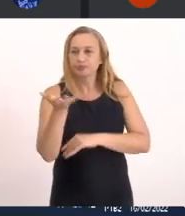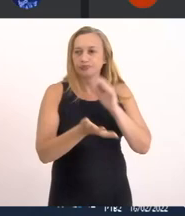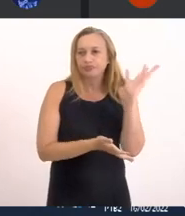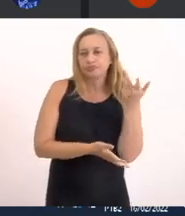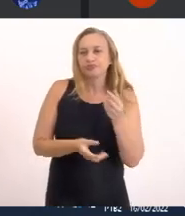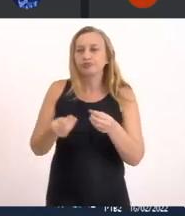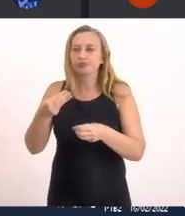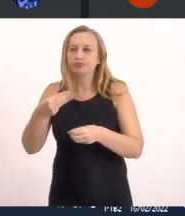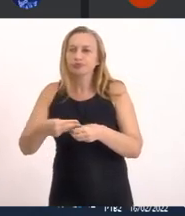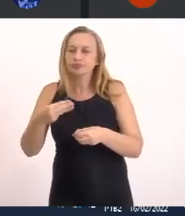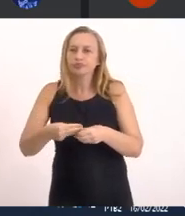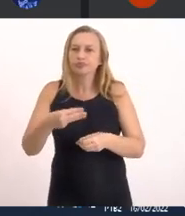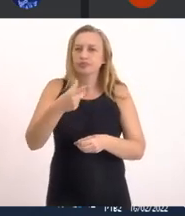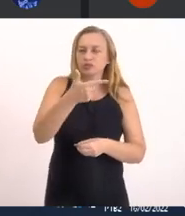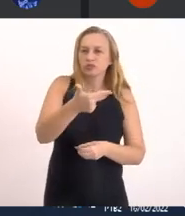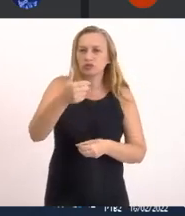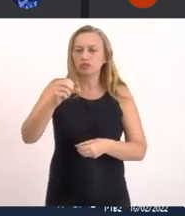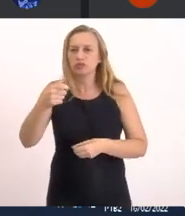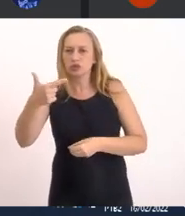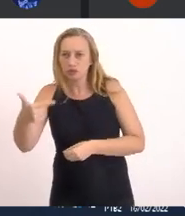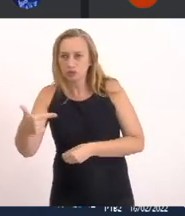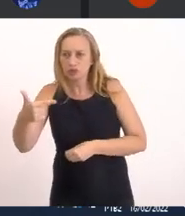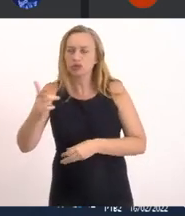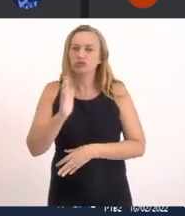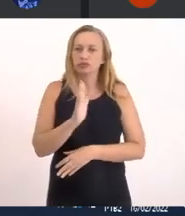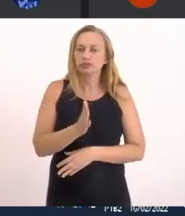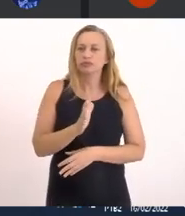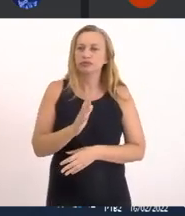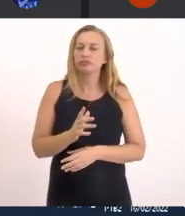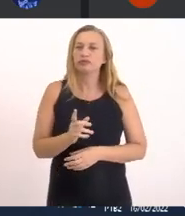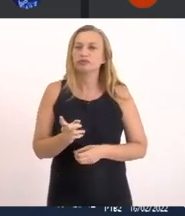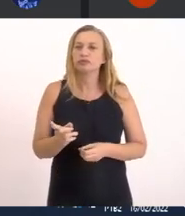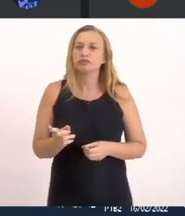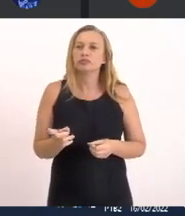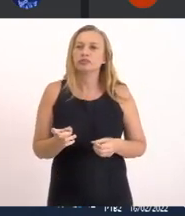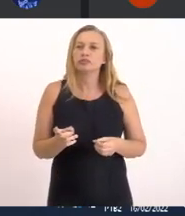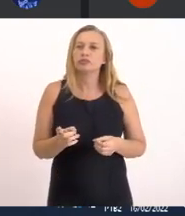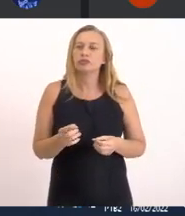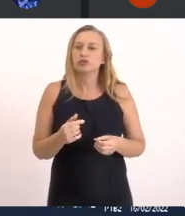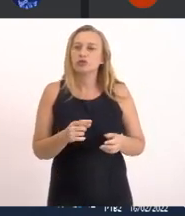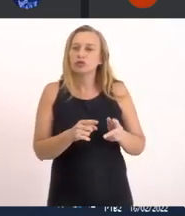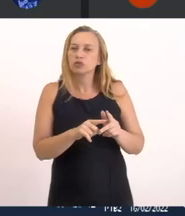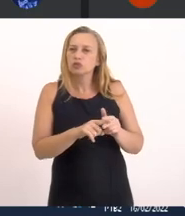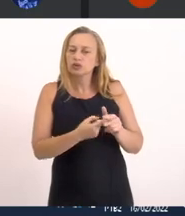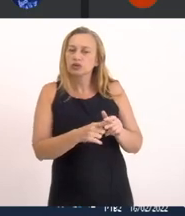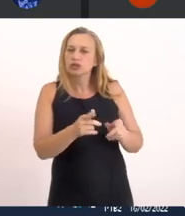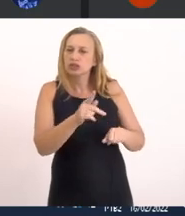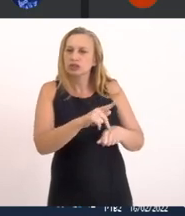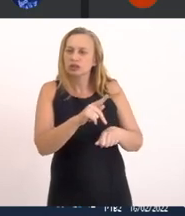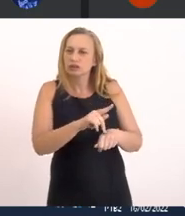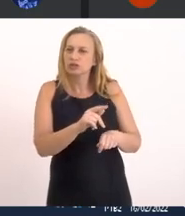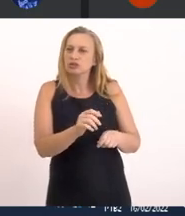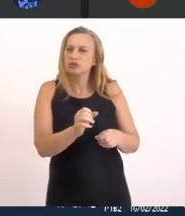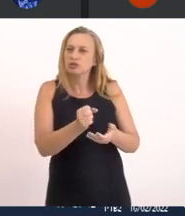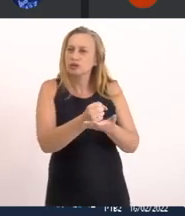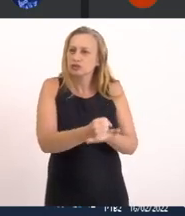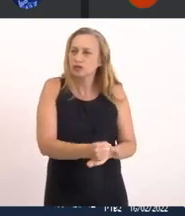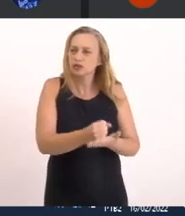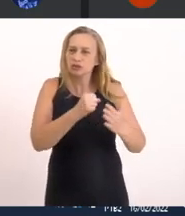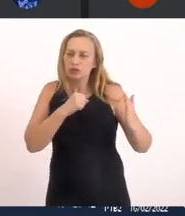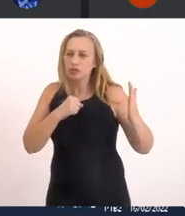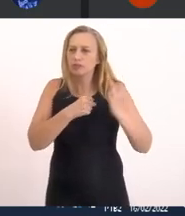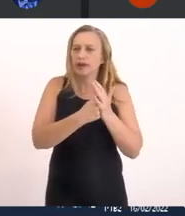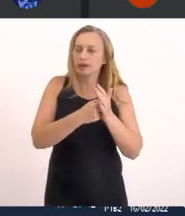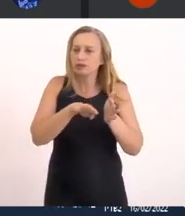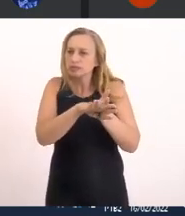Isso em 2002 E foi feito Um redimensionamento Dessas pedras Para que Resistisse ao impacto Das